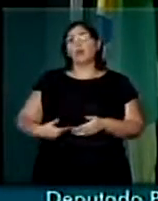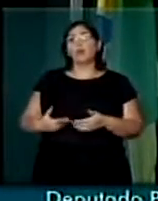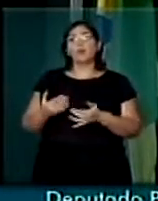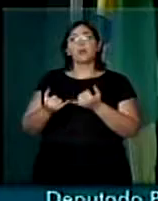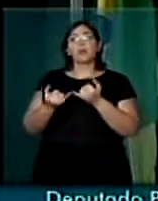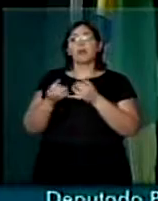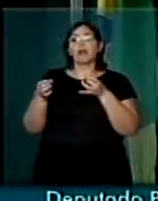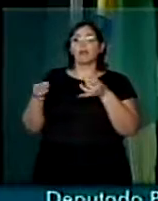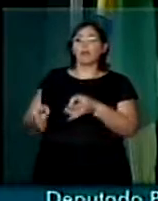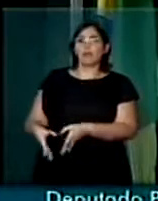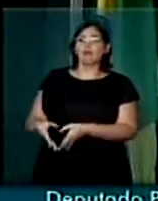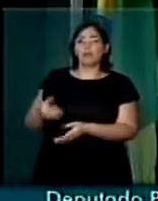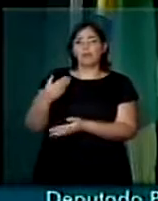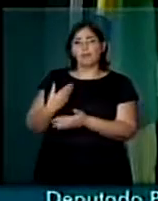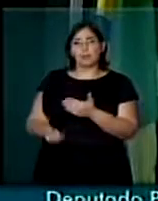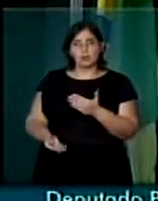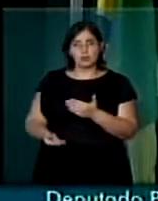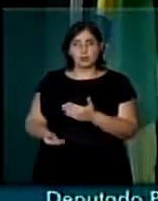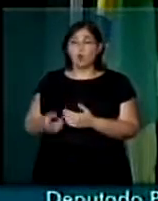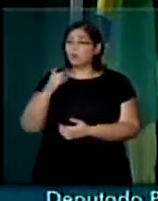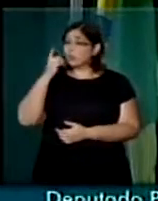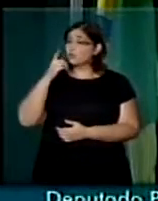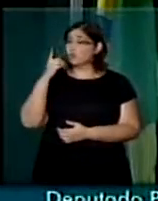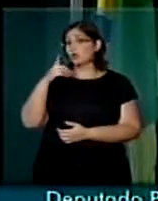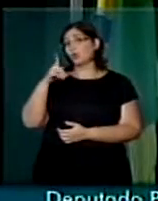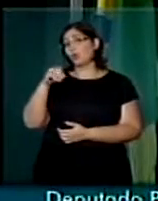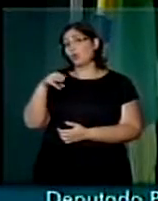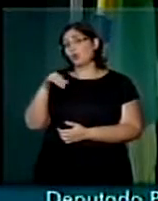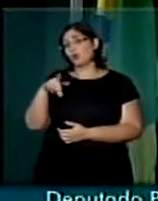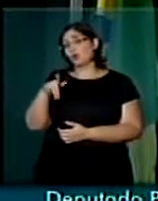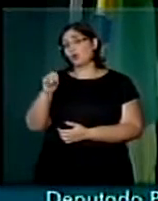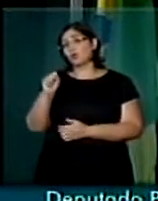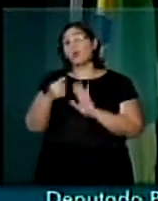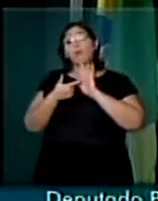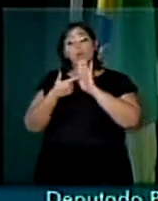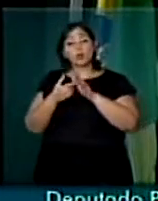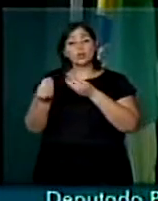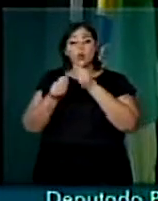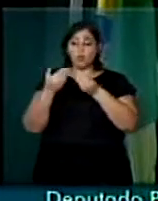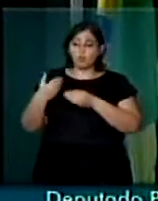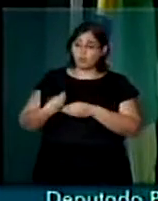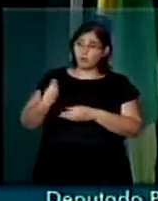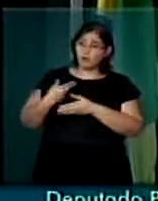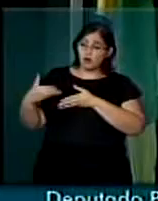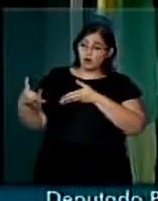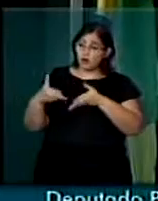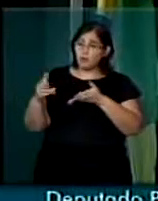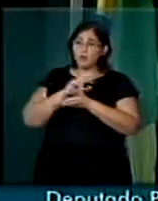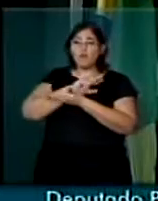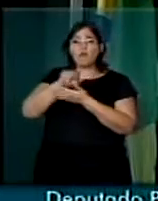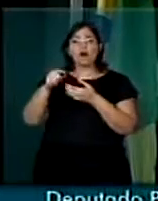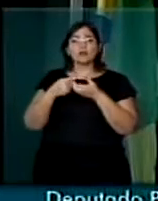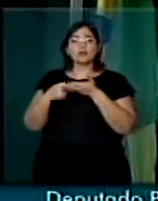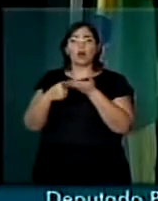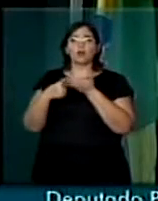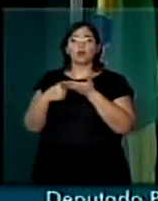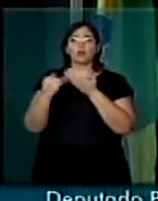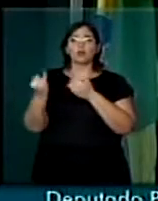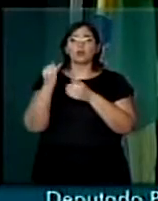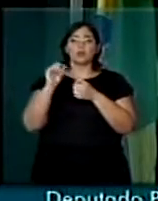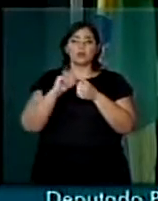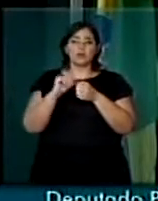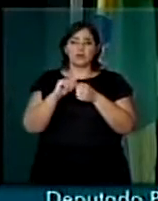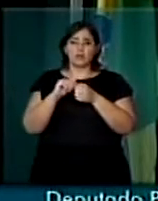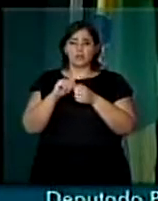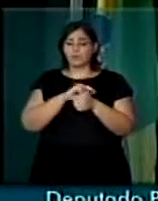ralo. E o deputado Domingos Dutra, no seu relatório, já aponta o caminho de muita coisa que precisa ser feita. A segunda,